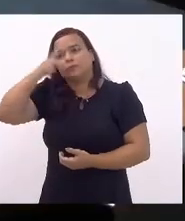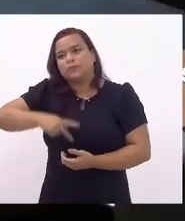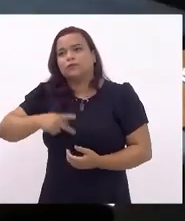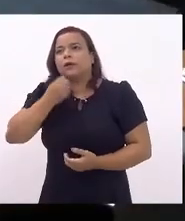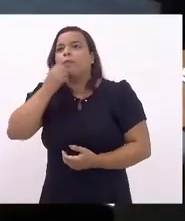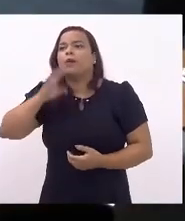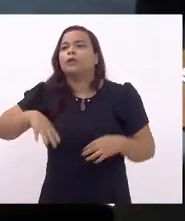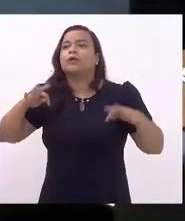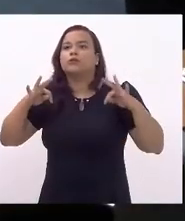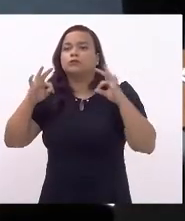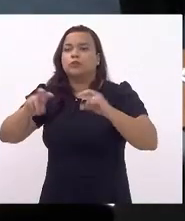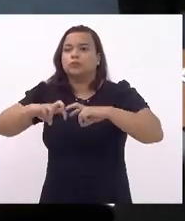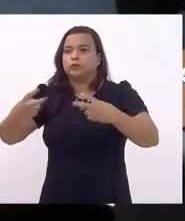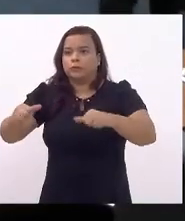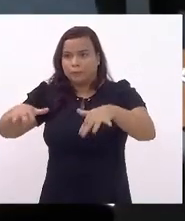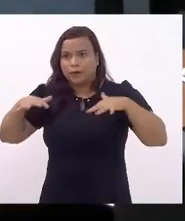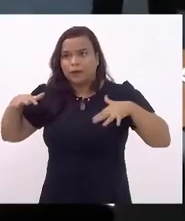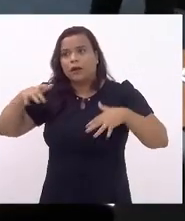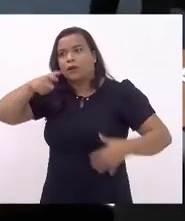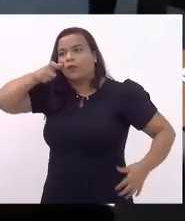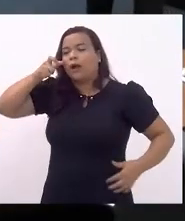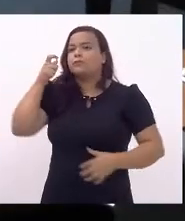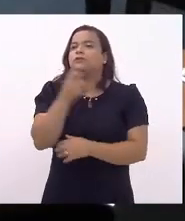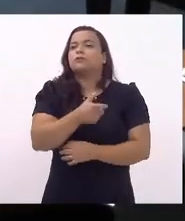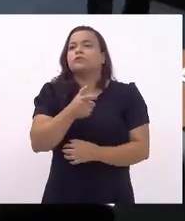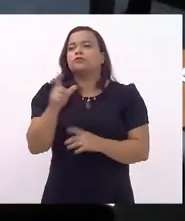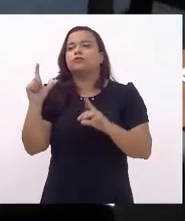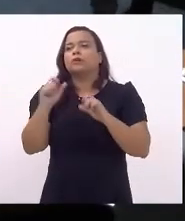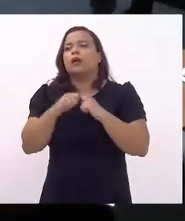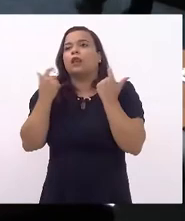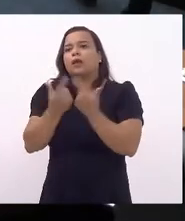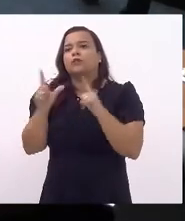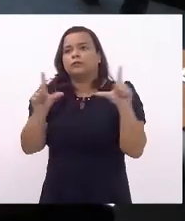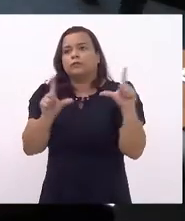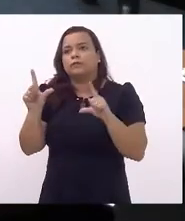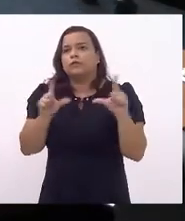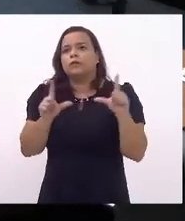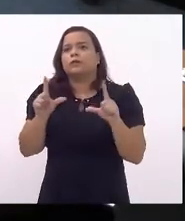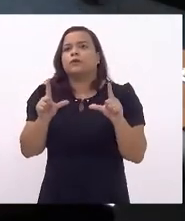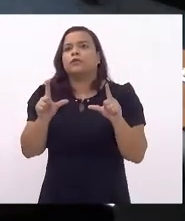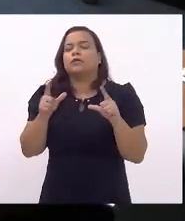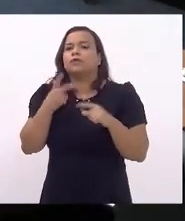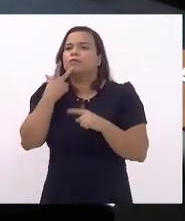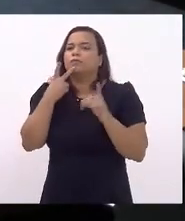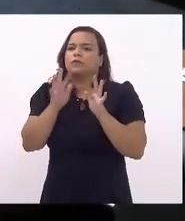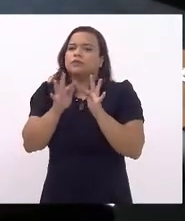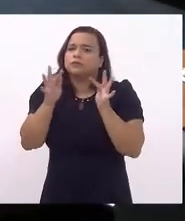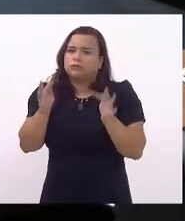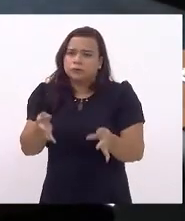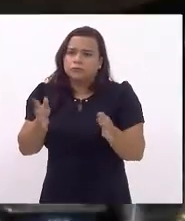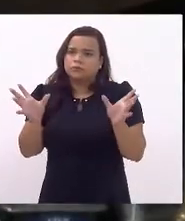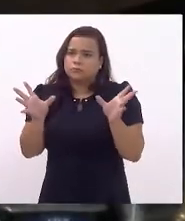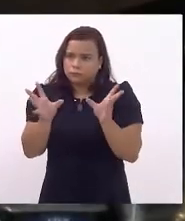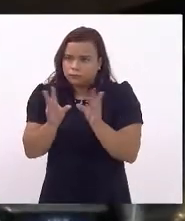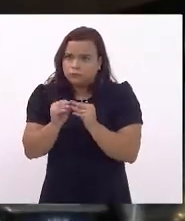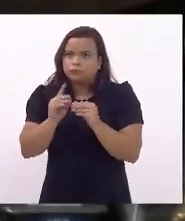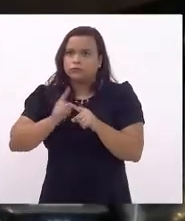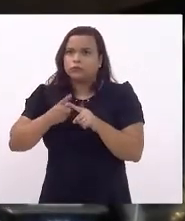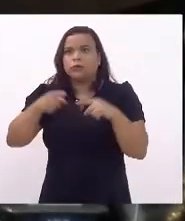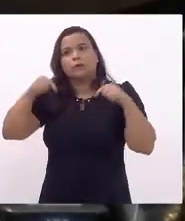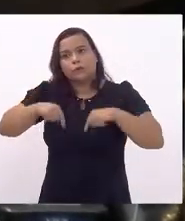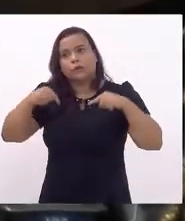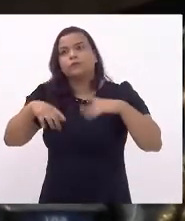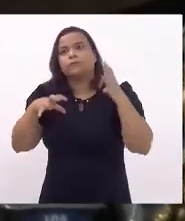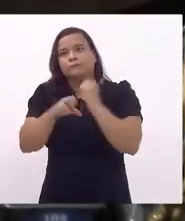tarde, todos que estão aqui no plenário, que nos assistem através da TVIRA LERJ. A minha palavra é bem breve, mesmo porque hoje completa